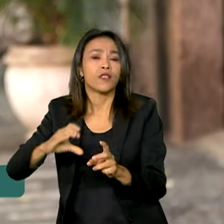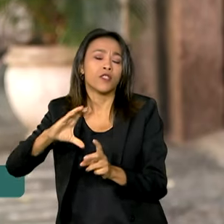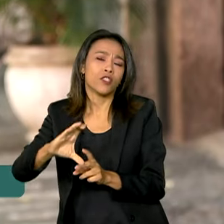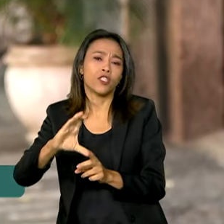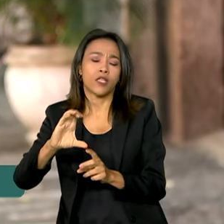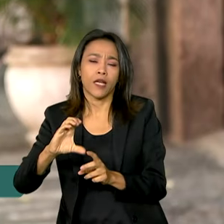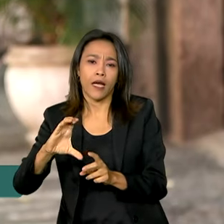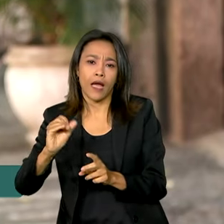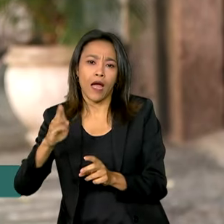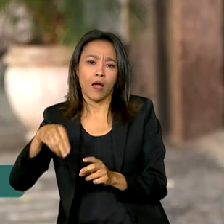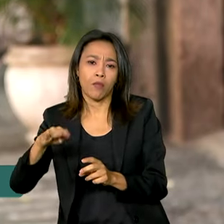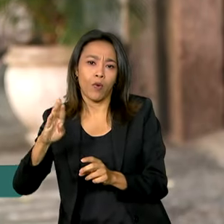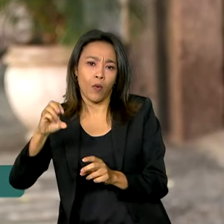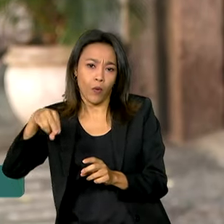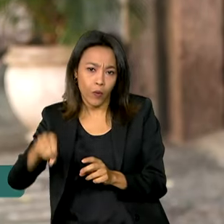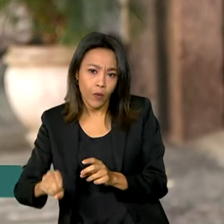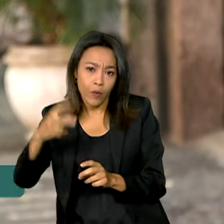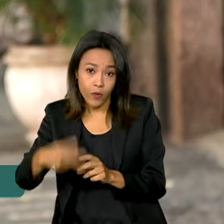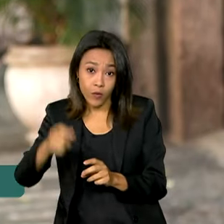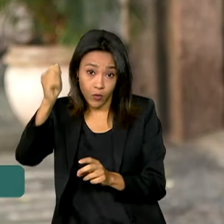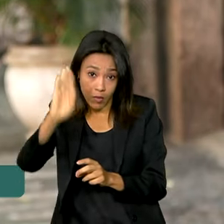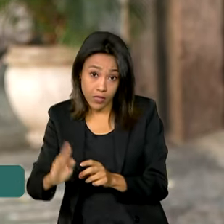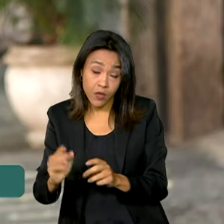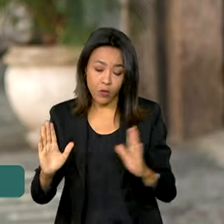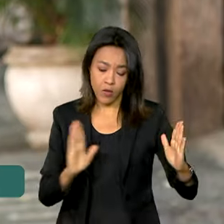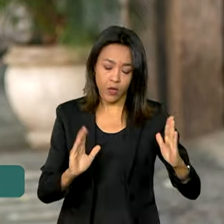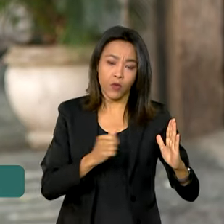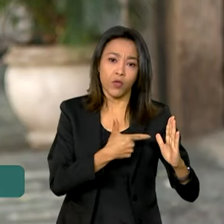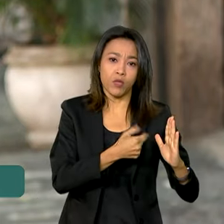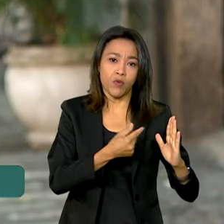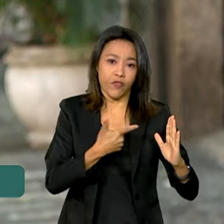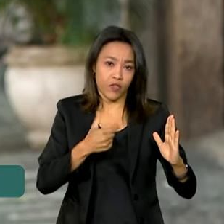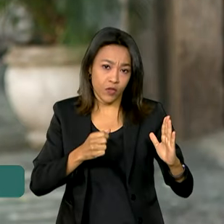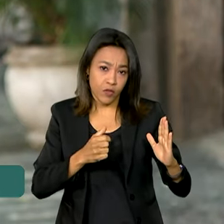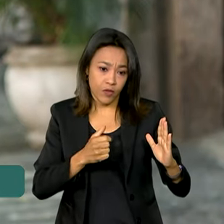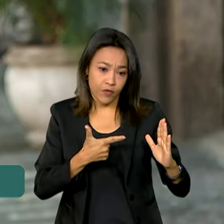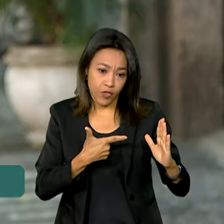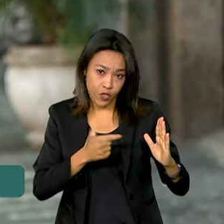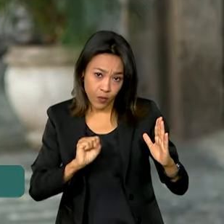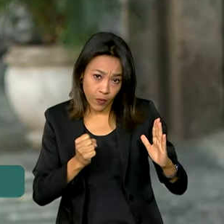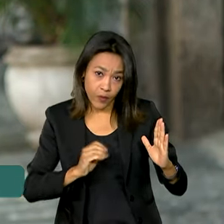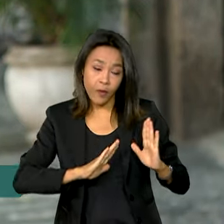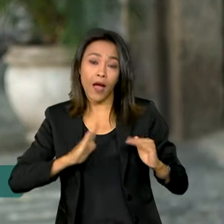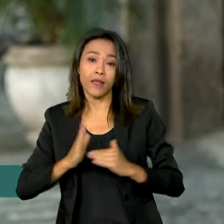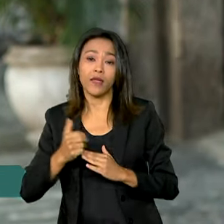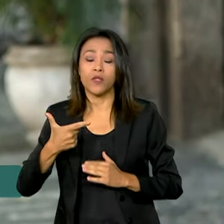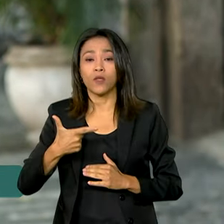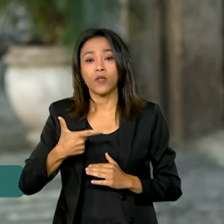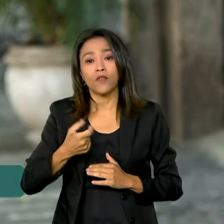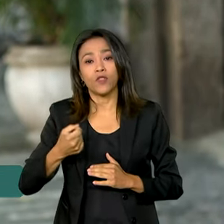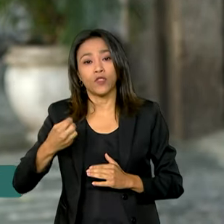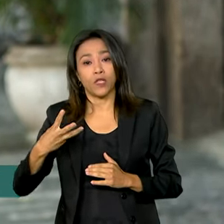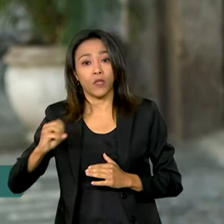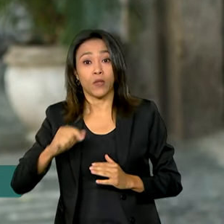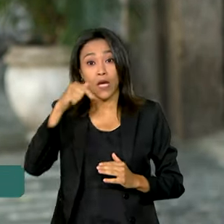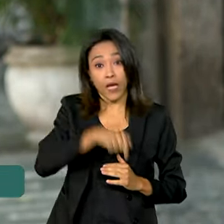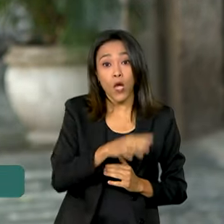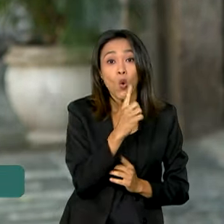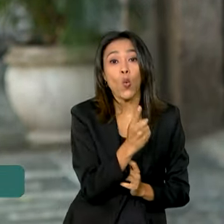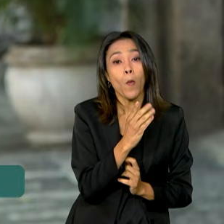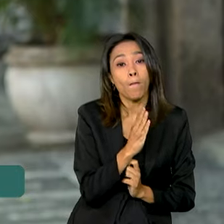produzidos no Brasil entre 2028 a 2032. Em 2028, serão cerca de R 1